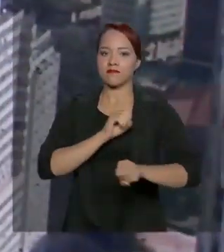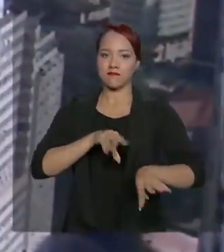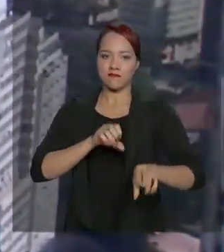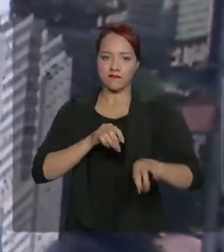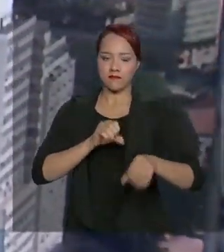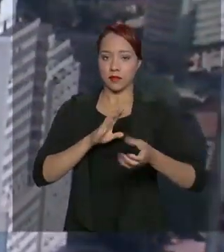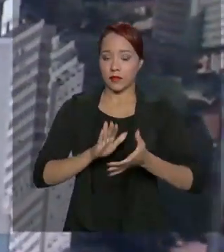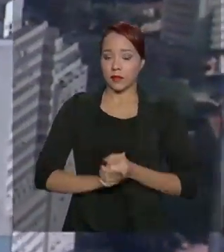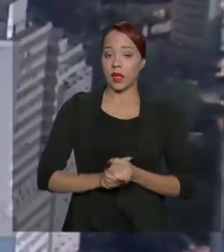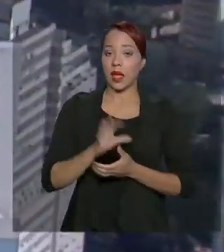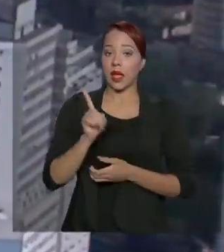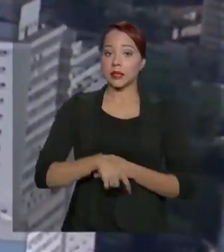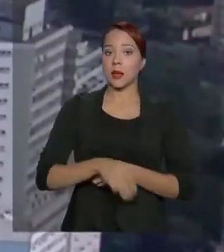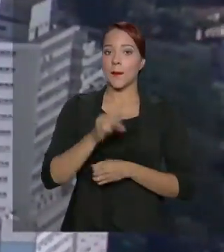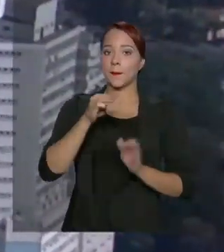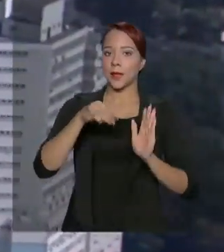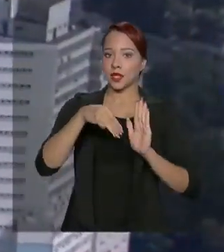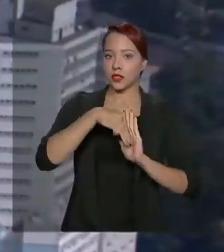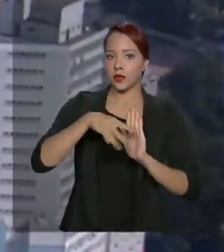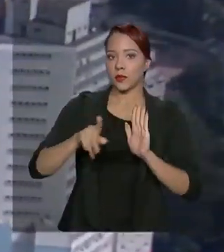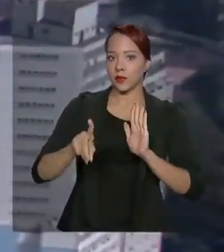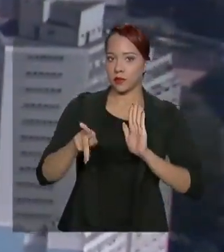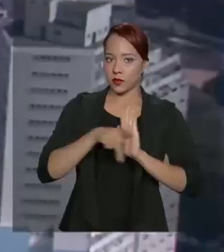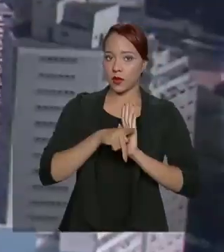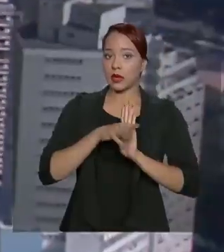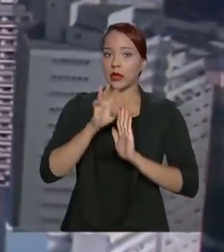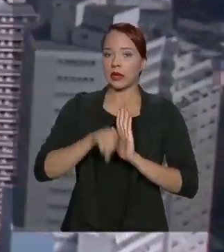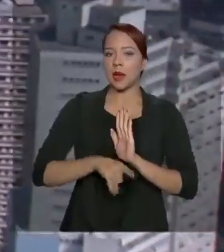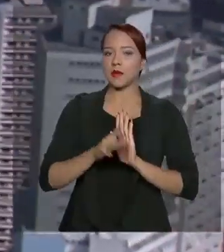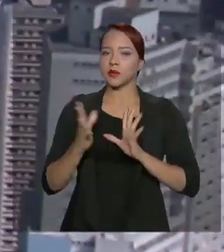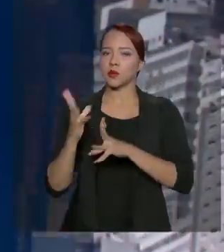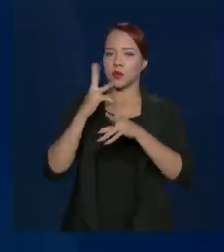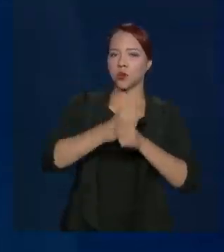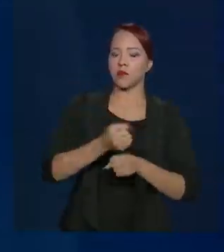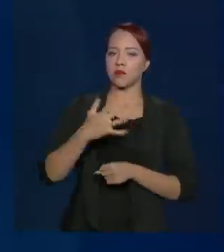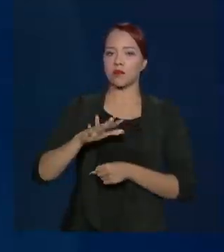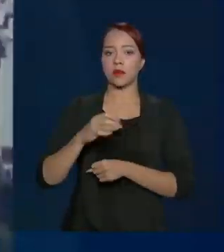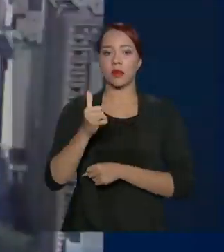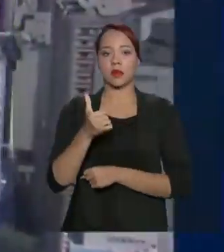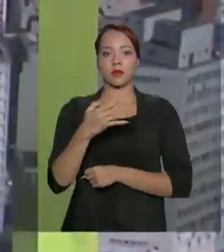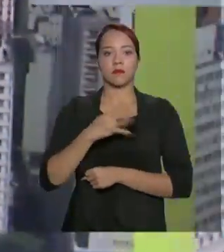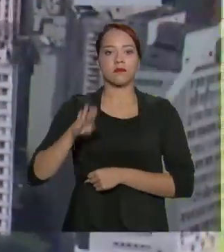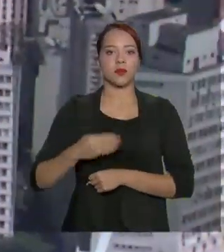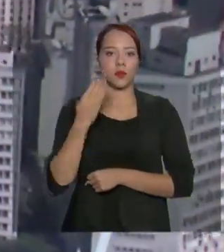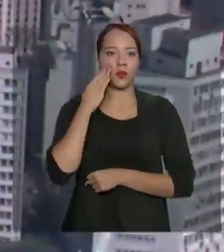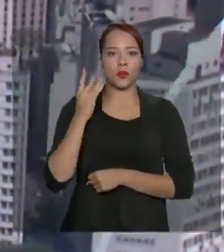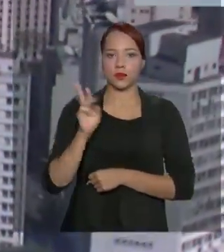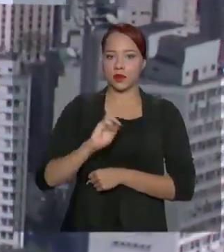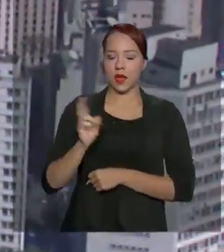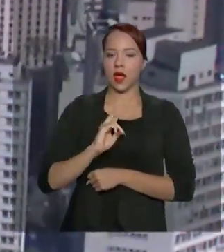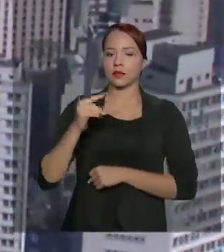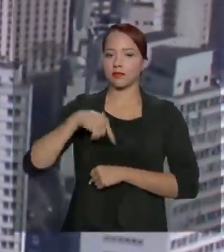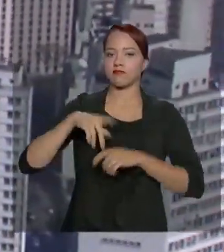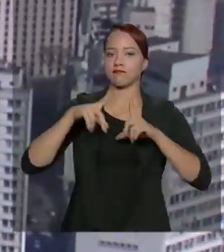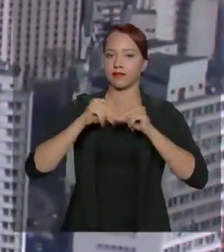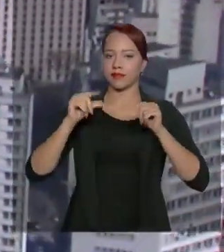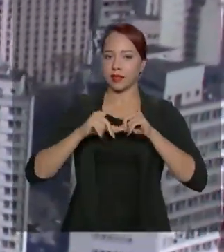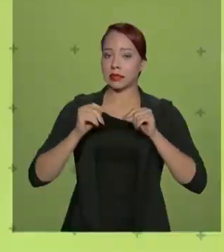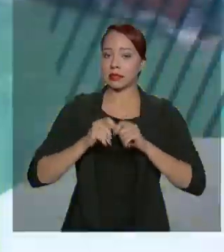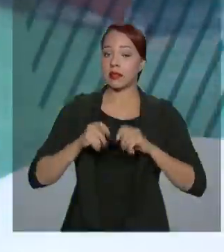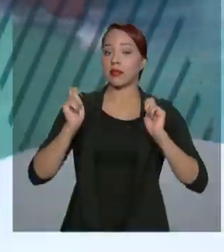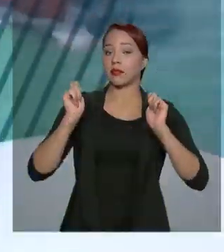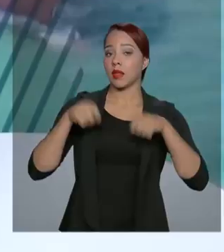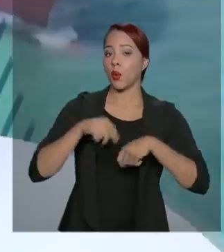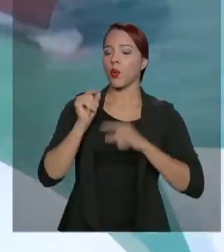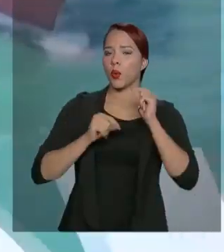A medida provisória que passa a gestão do fundo, estimado em 14 bilhões de reais para o DF, permitirá, por exemplo,